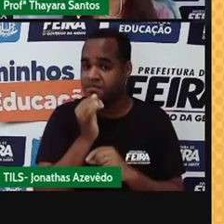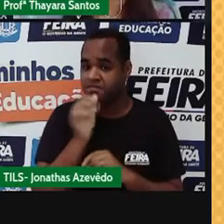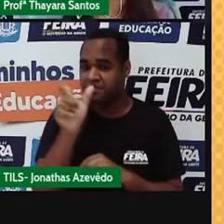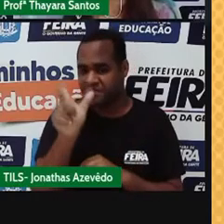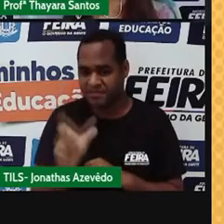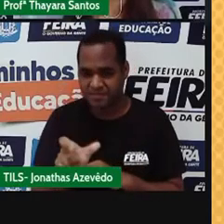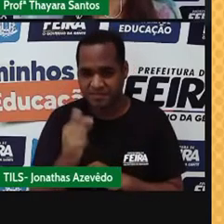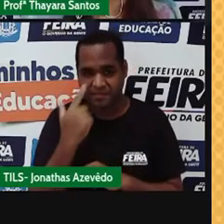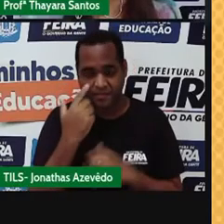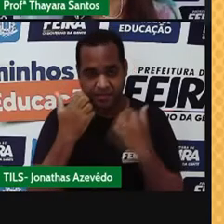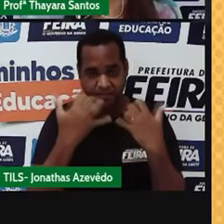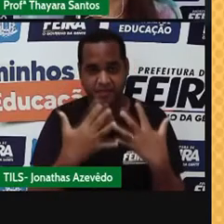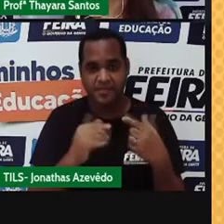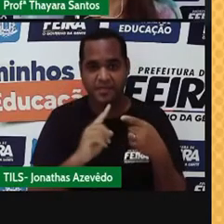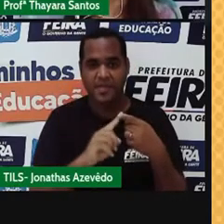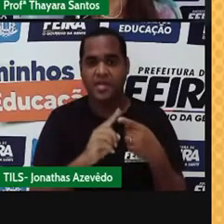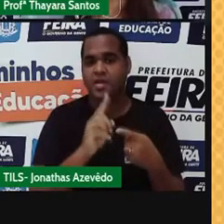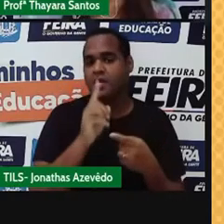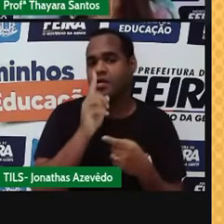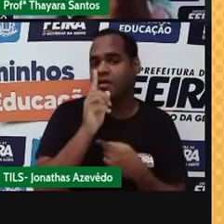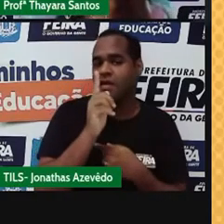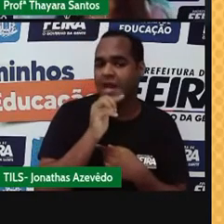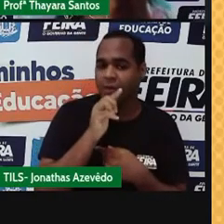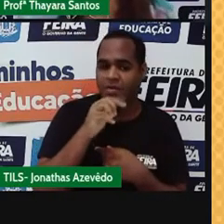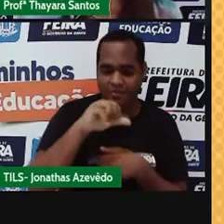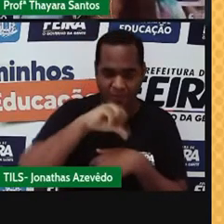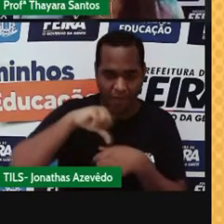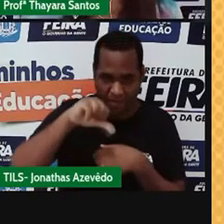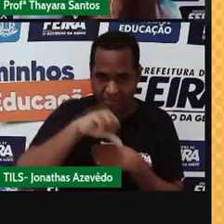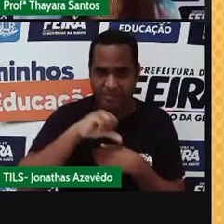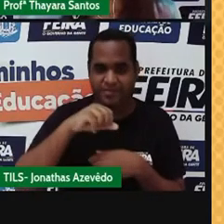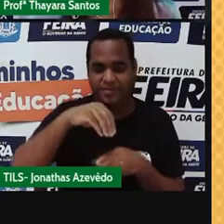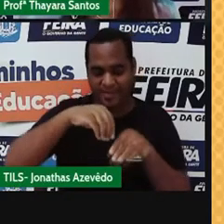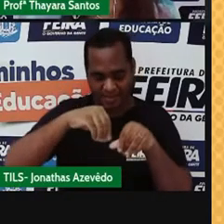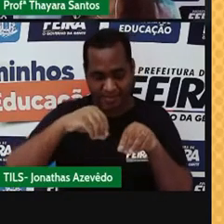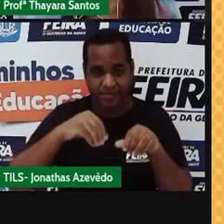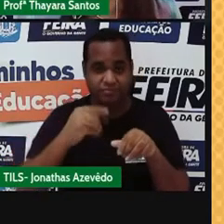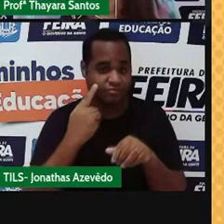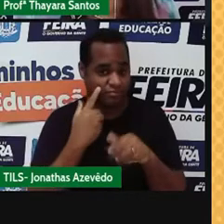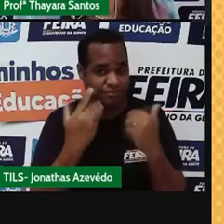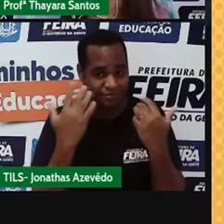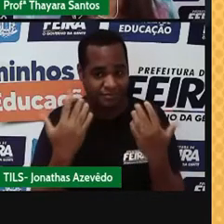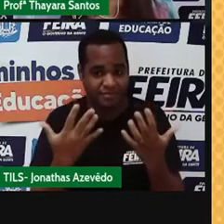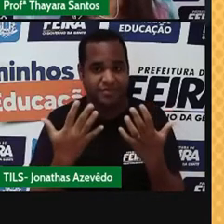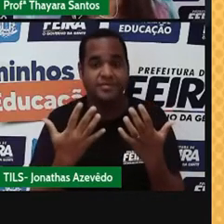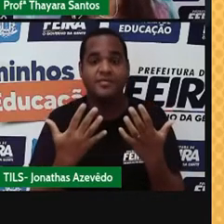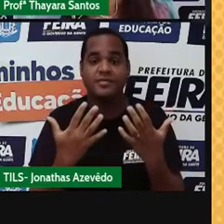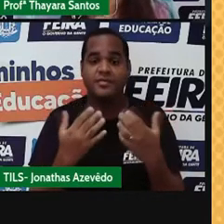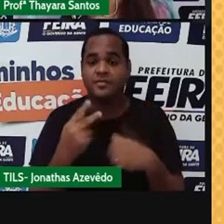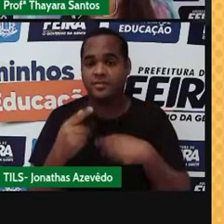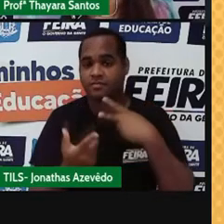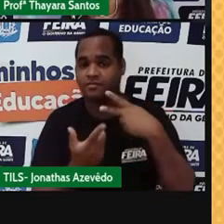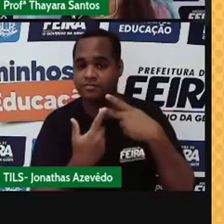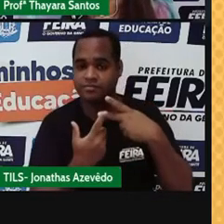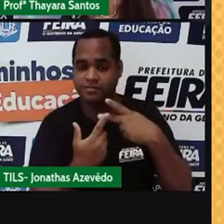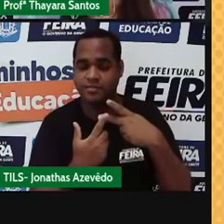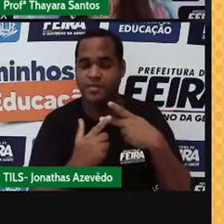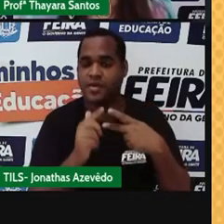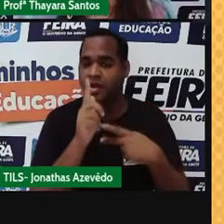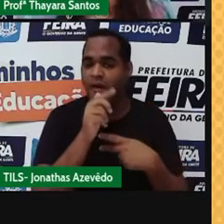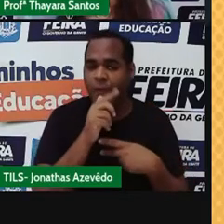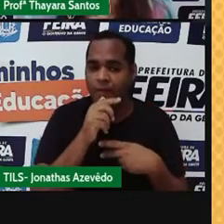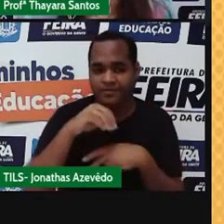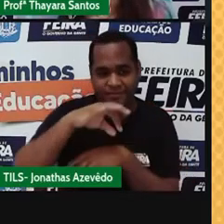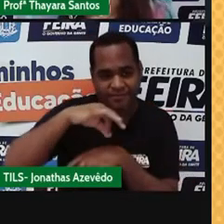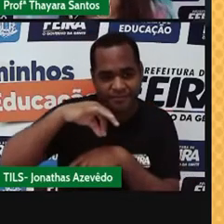tenho um exemplo onde tem água, óleo e areia, que inclusive a gente acabou de ver. Eu tenho um segundo exemplo aqui, que é água